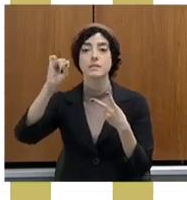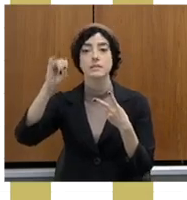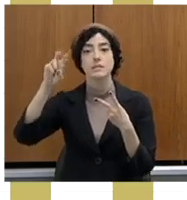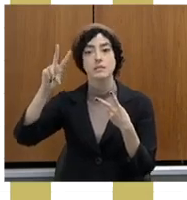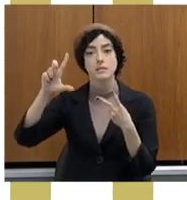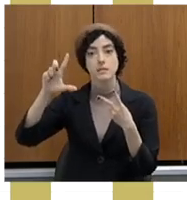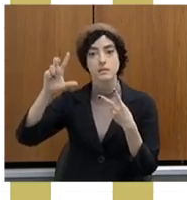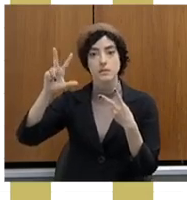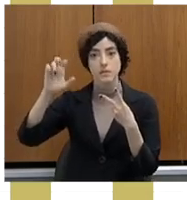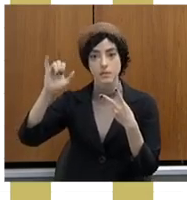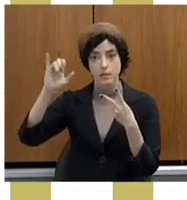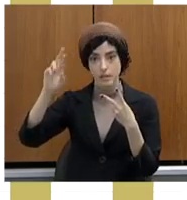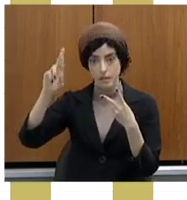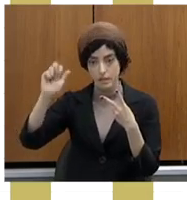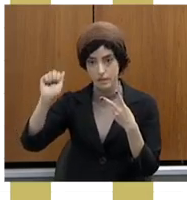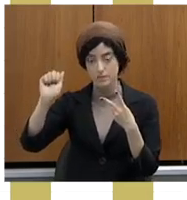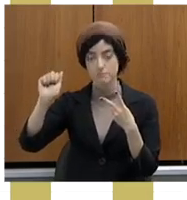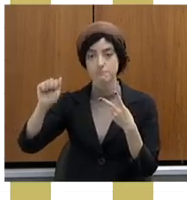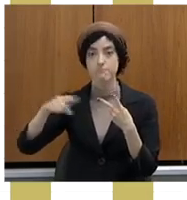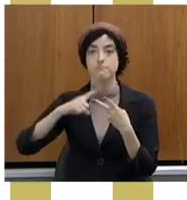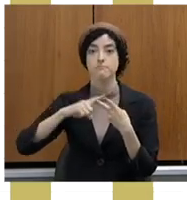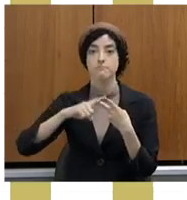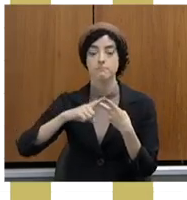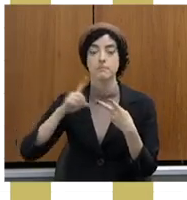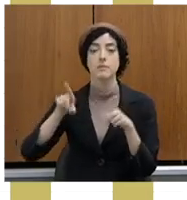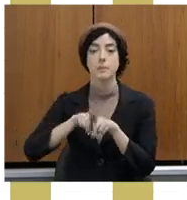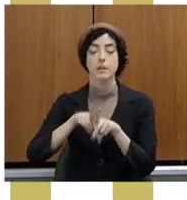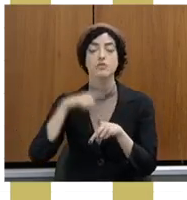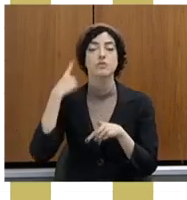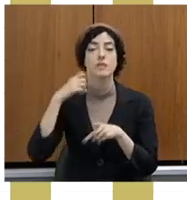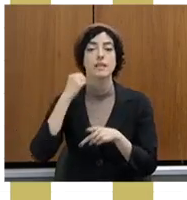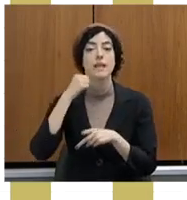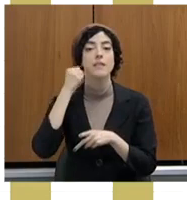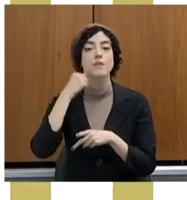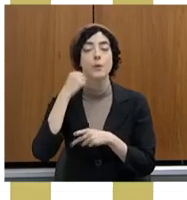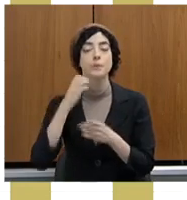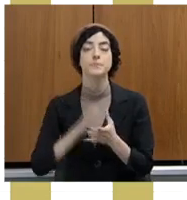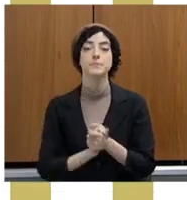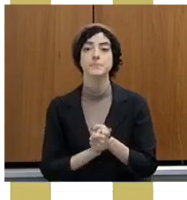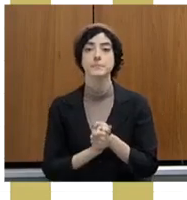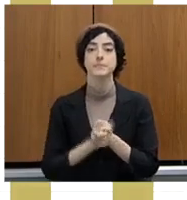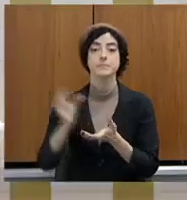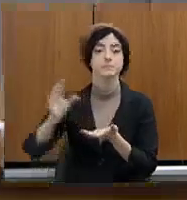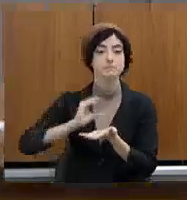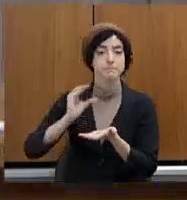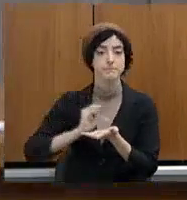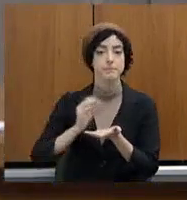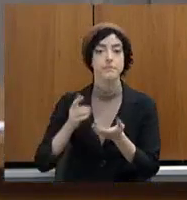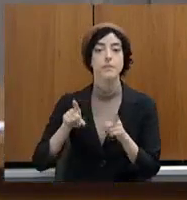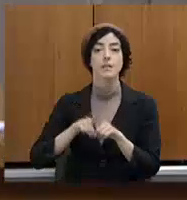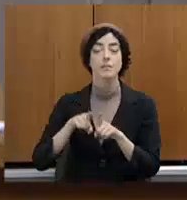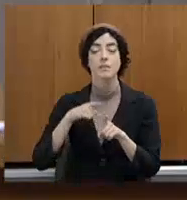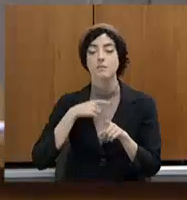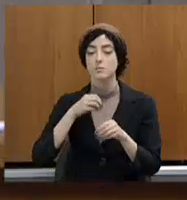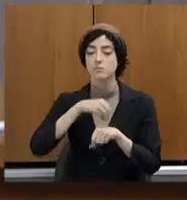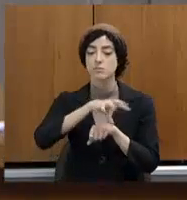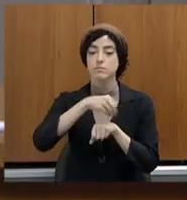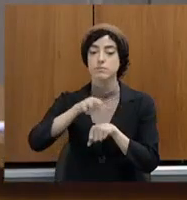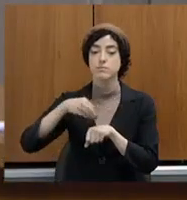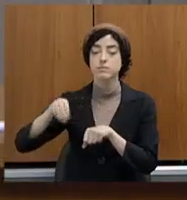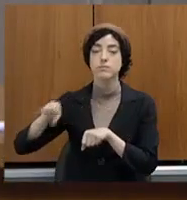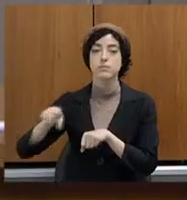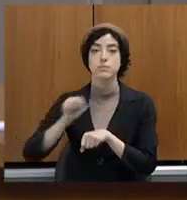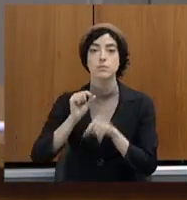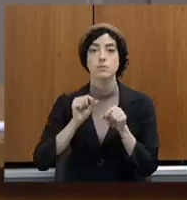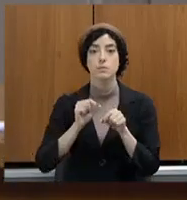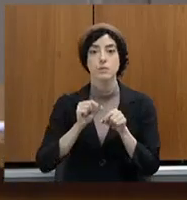Eu gostaria de, sobre o plantão digital, deputado Ságio Henrique, a gente reconhece, nós estamos agora, no